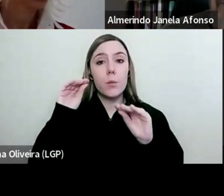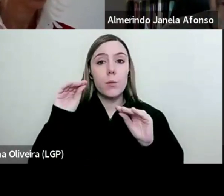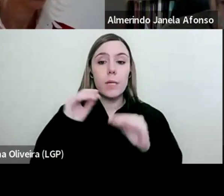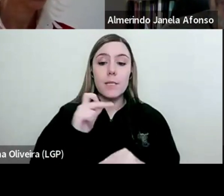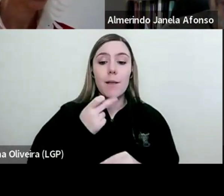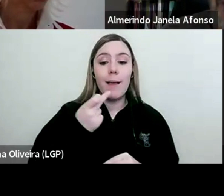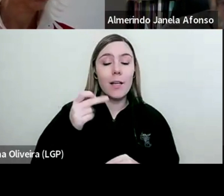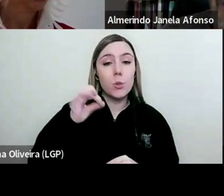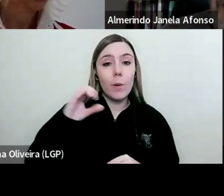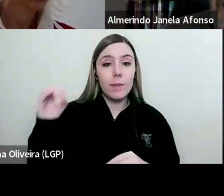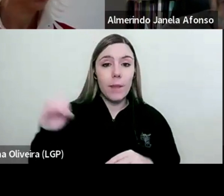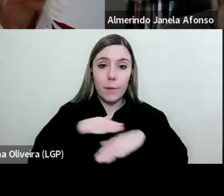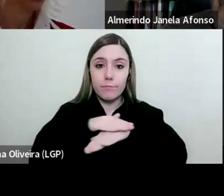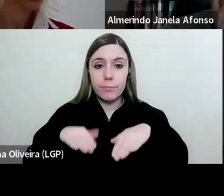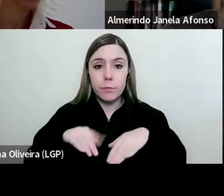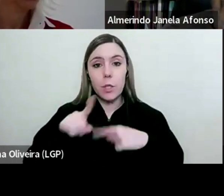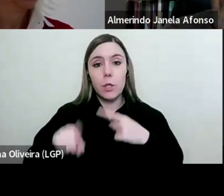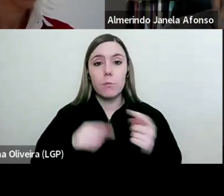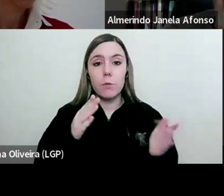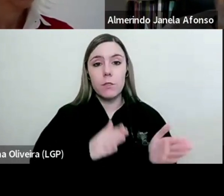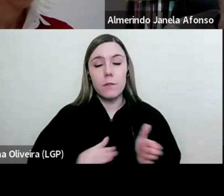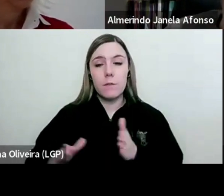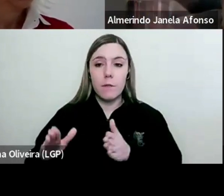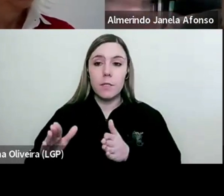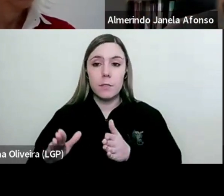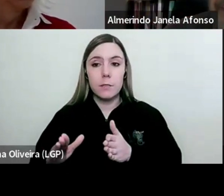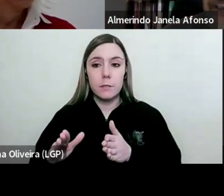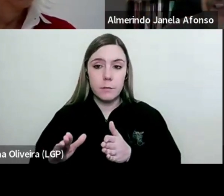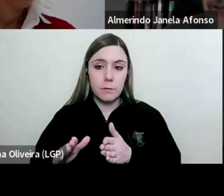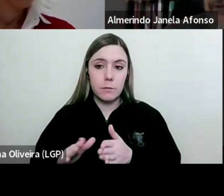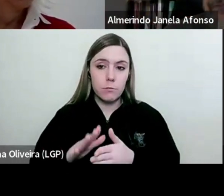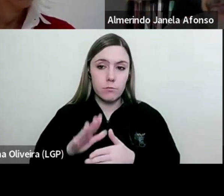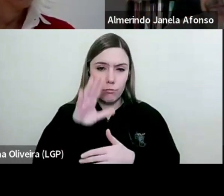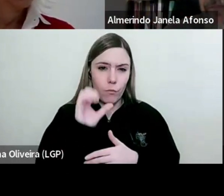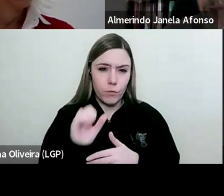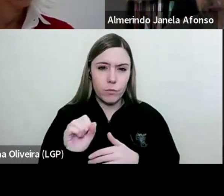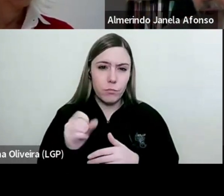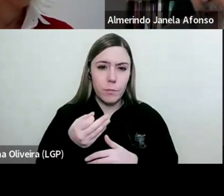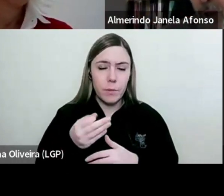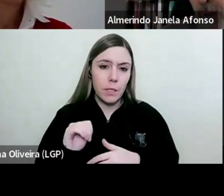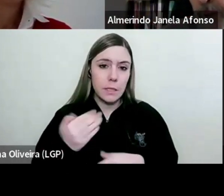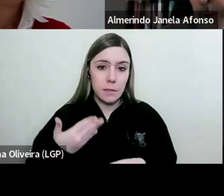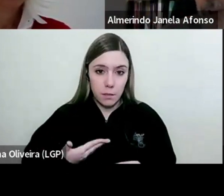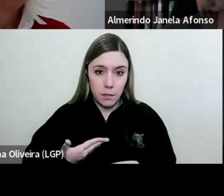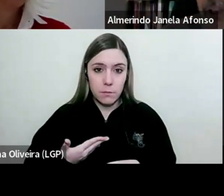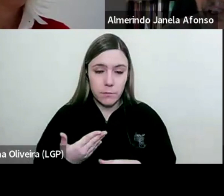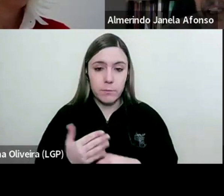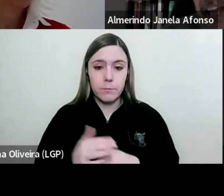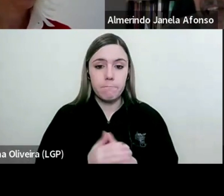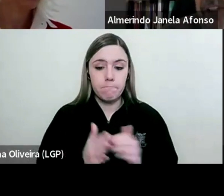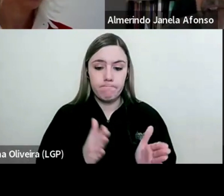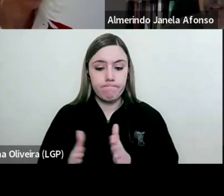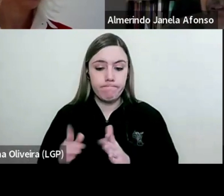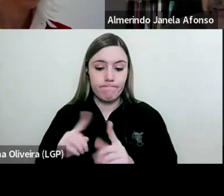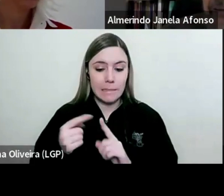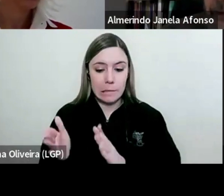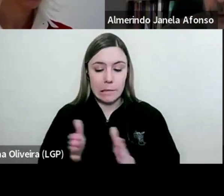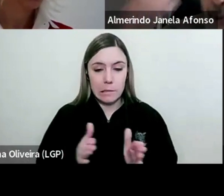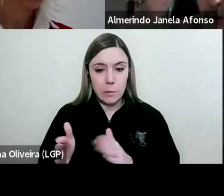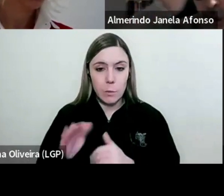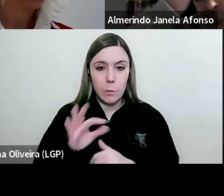e, nomeadamente, do período de governação social-democrata 85-95. Período que, aliás,